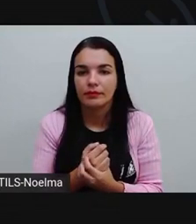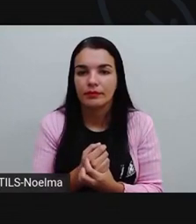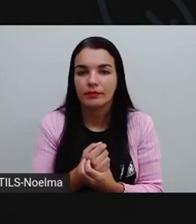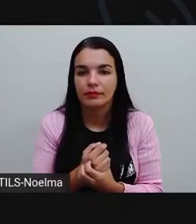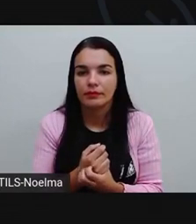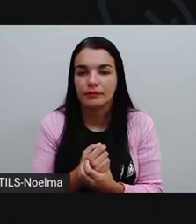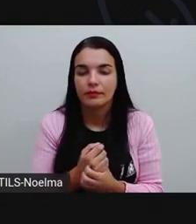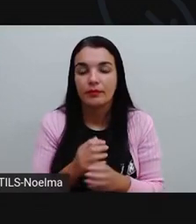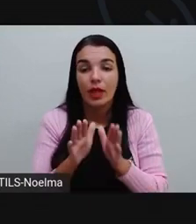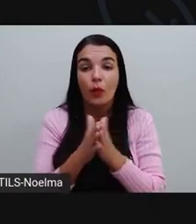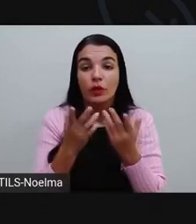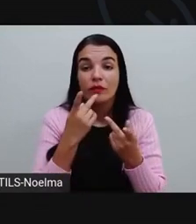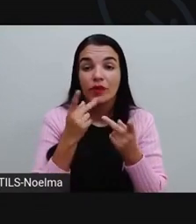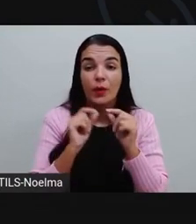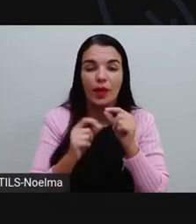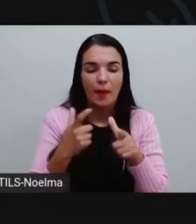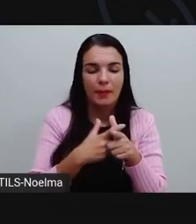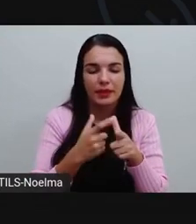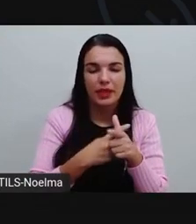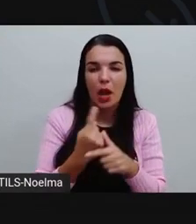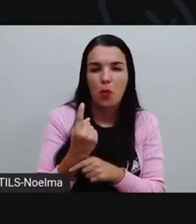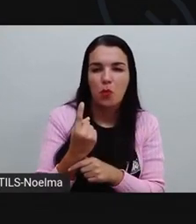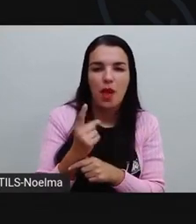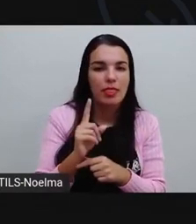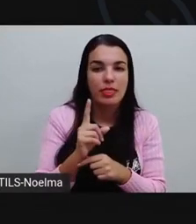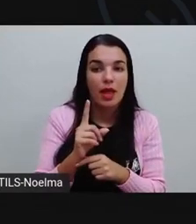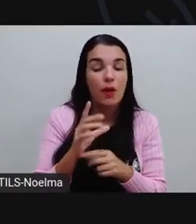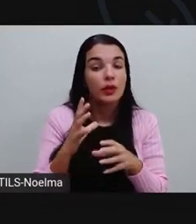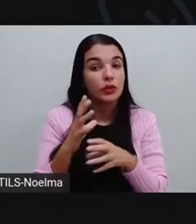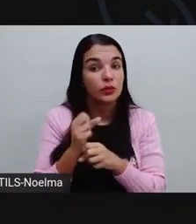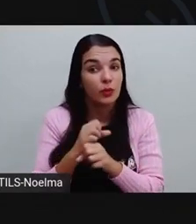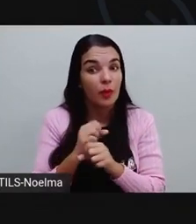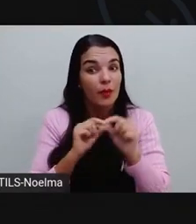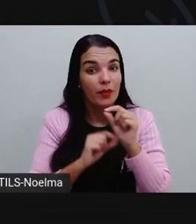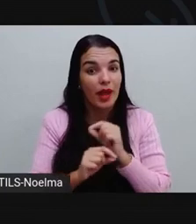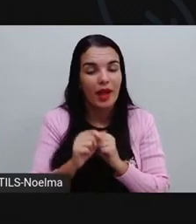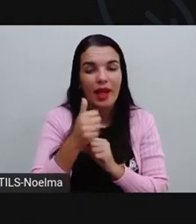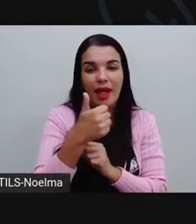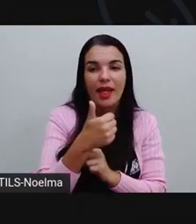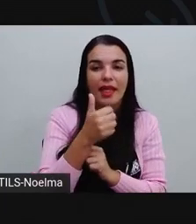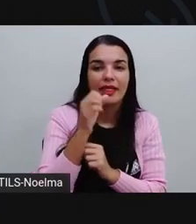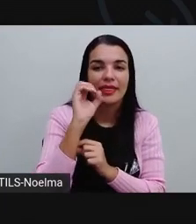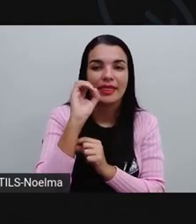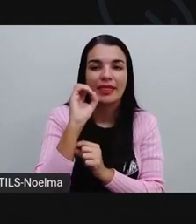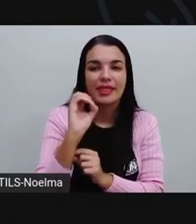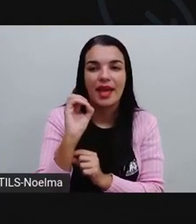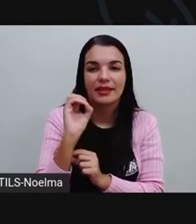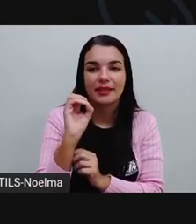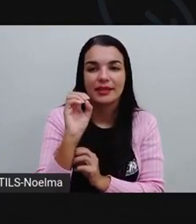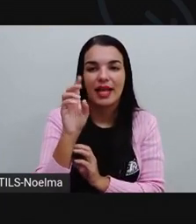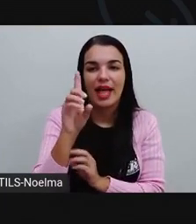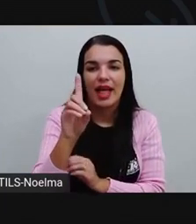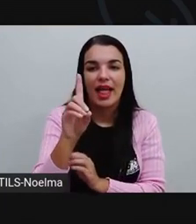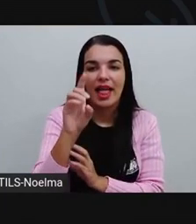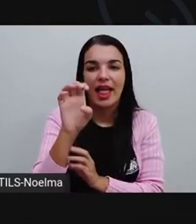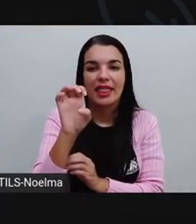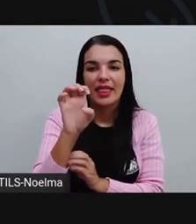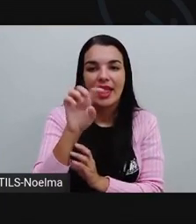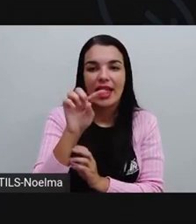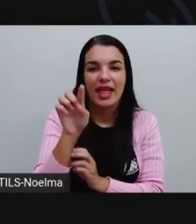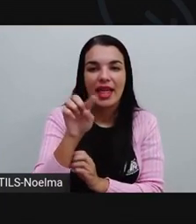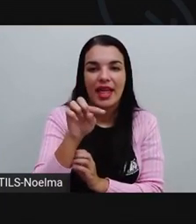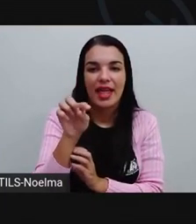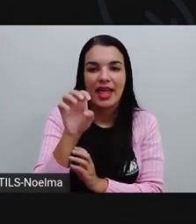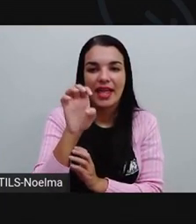tomar emprestado, a gente fala assim, ah, vou pegar 1 emprestado. Mas, na verdade, não é 1. Vai depender de qual posição